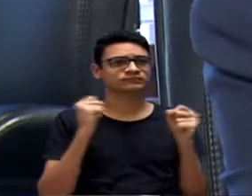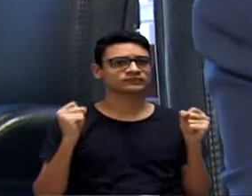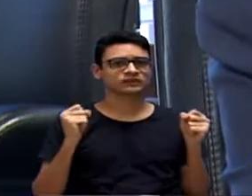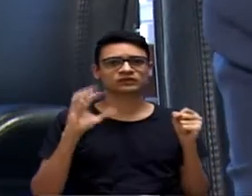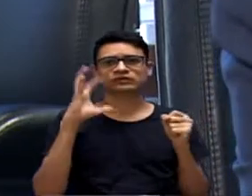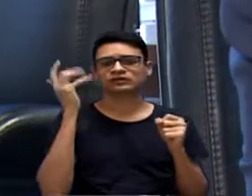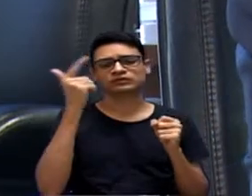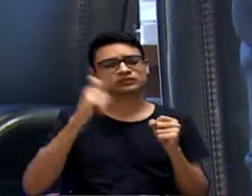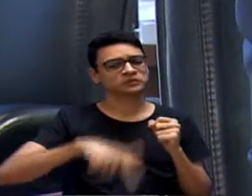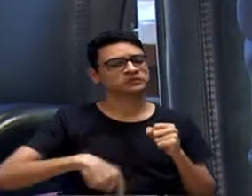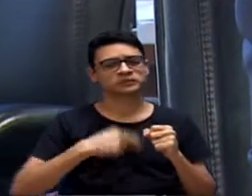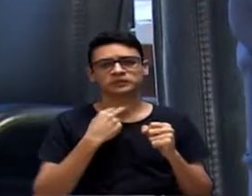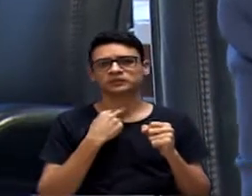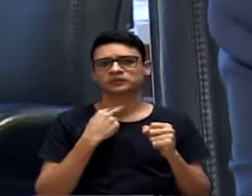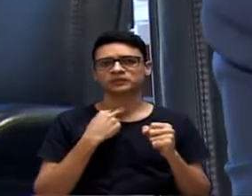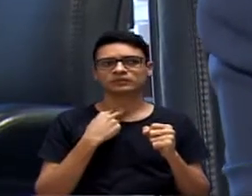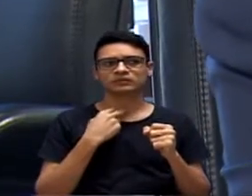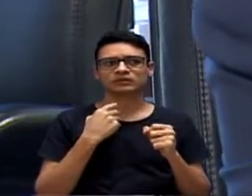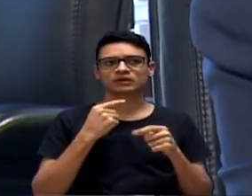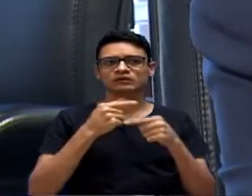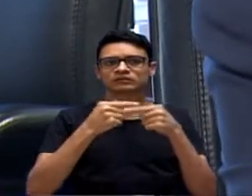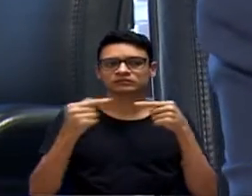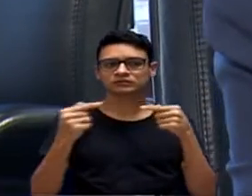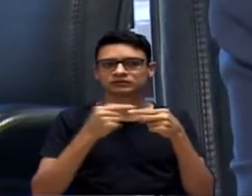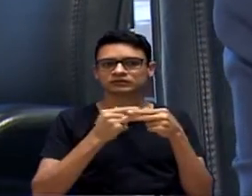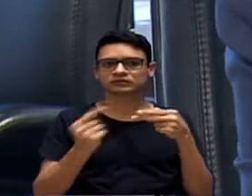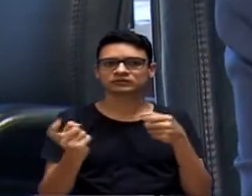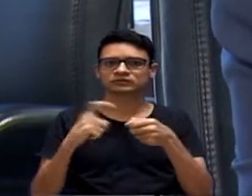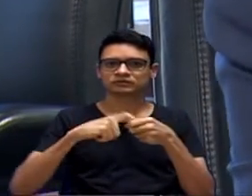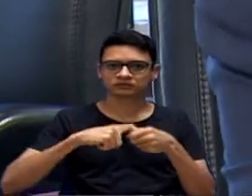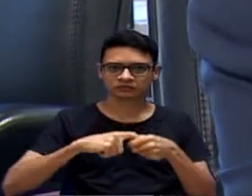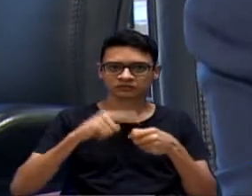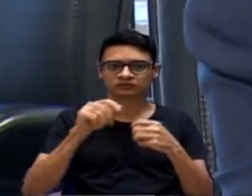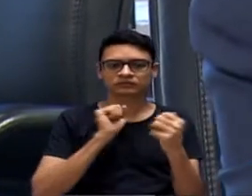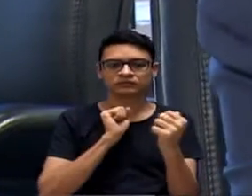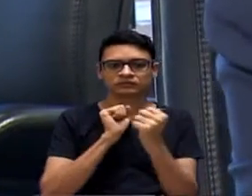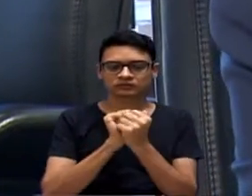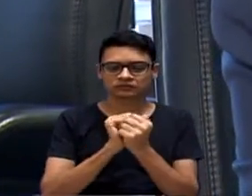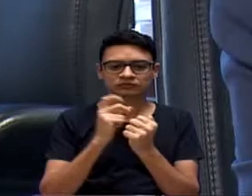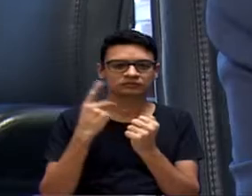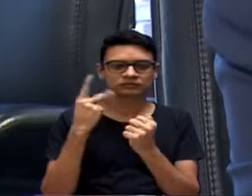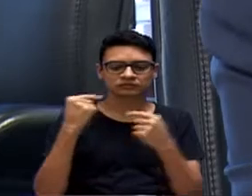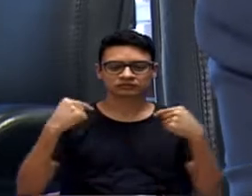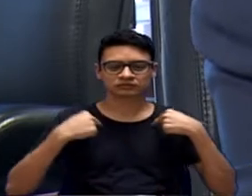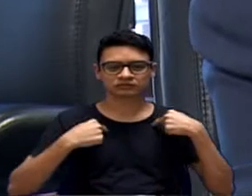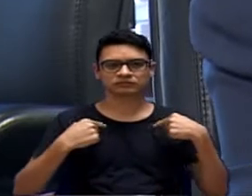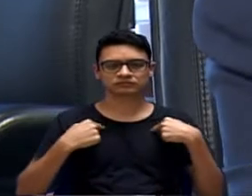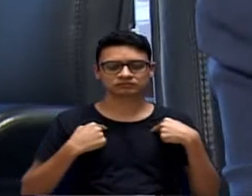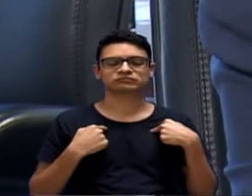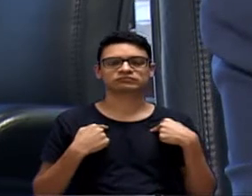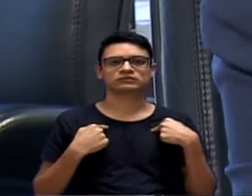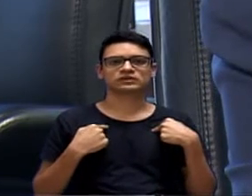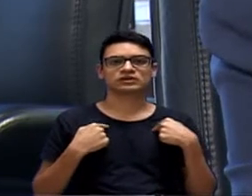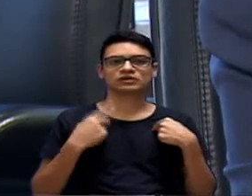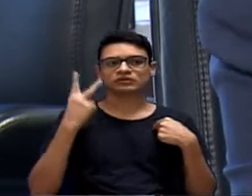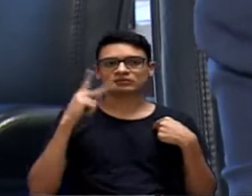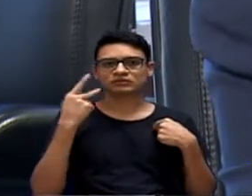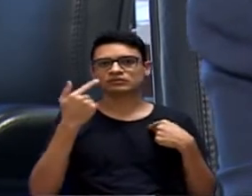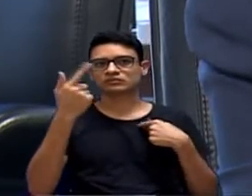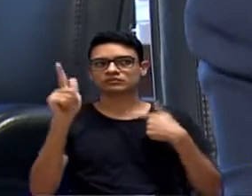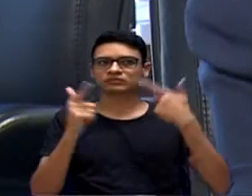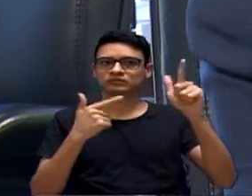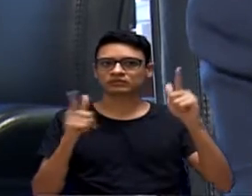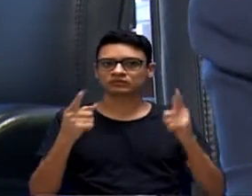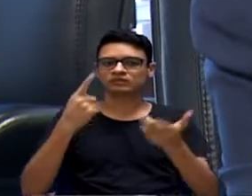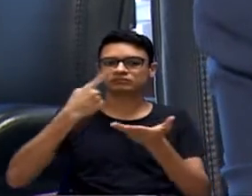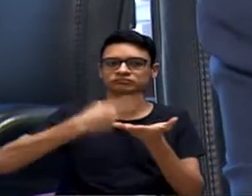mais isso. Então, se isso vai voltar daqui a uma semana, duas semanas, você pode contar com o apoio desse vereador. Obrigado. de muitos outros vereadores. Obrigado, vereador.